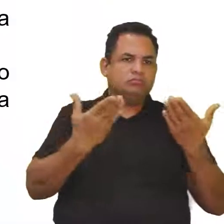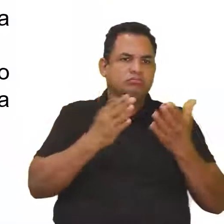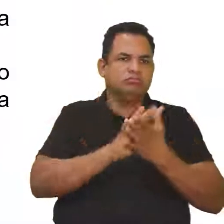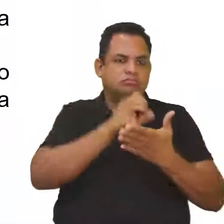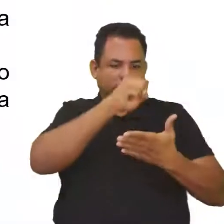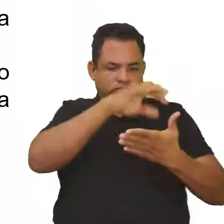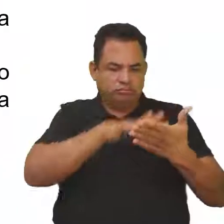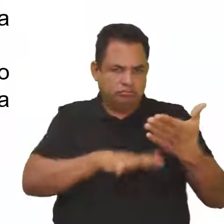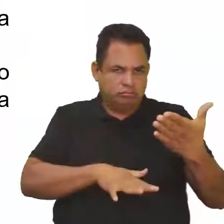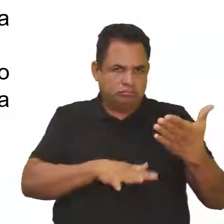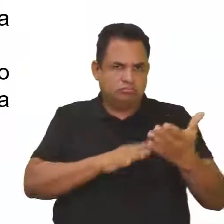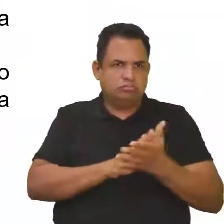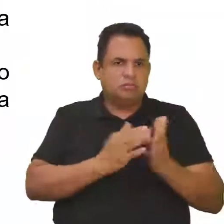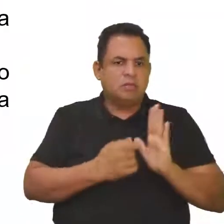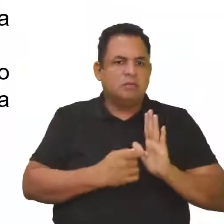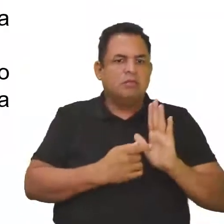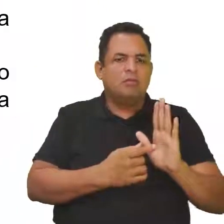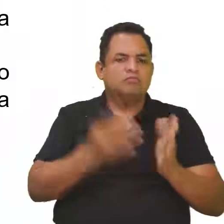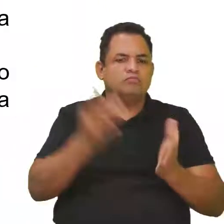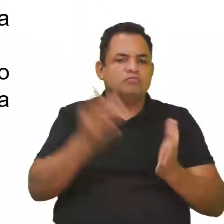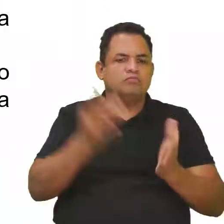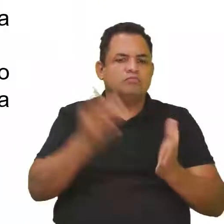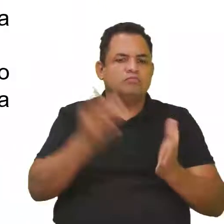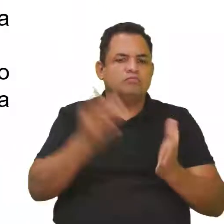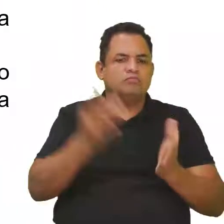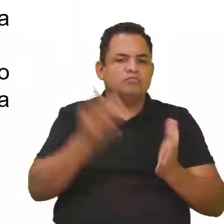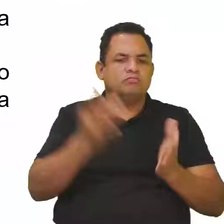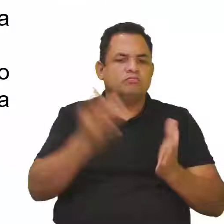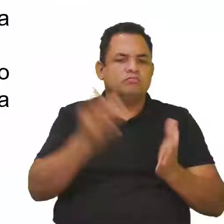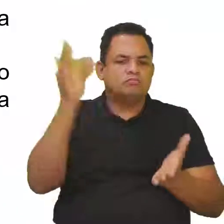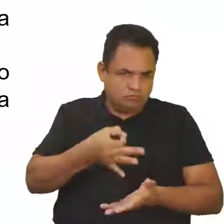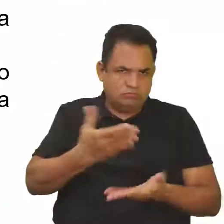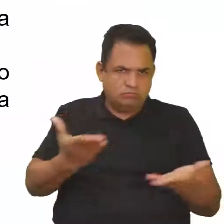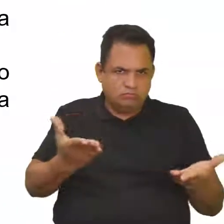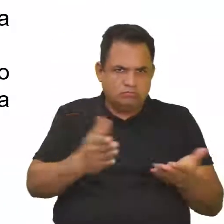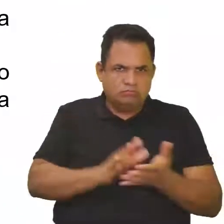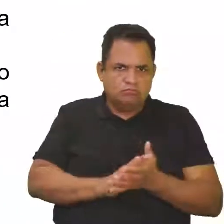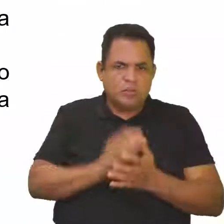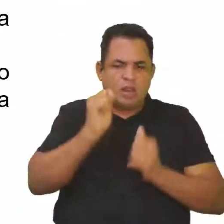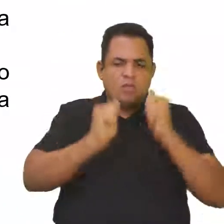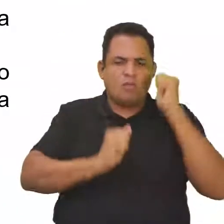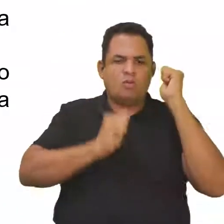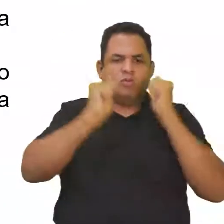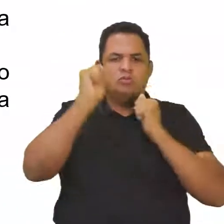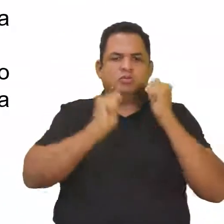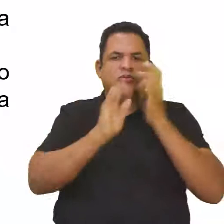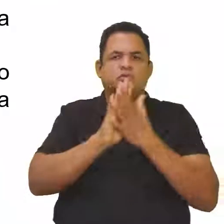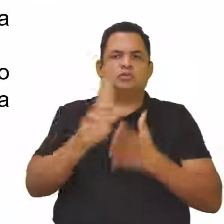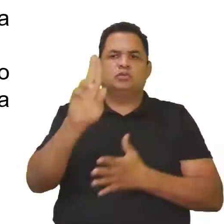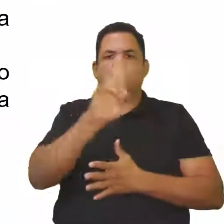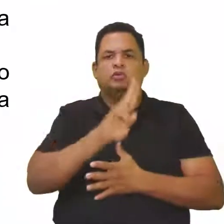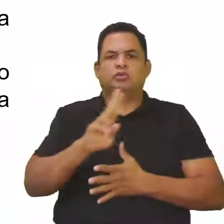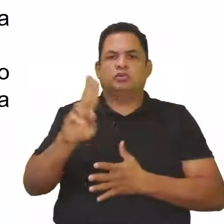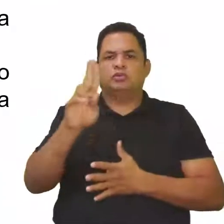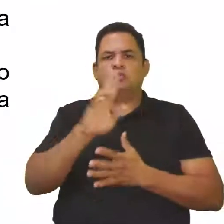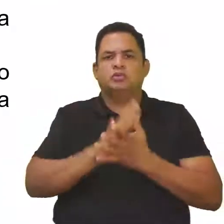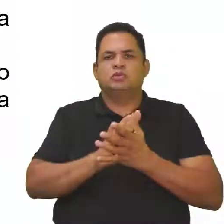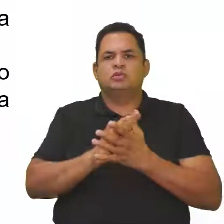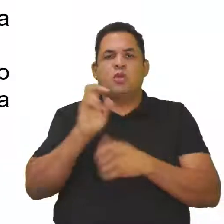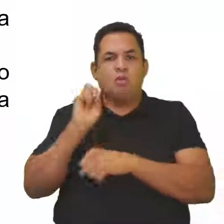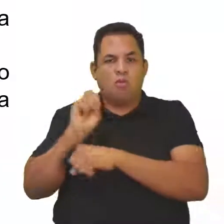alternativas está trazendo uma afirmativa correta com relação às indústrias que utilizam os